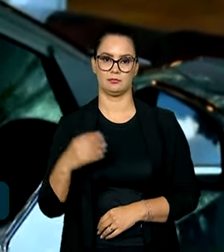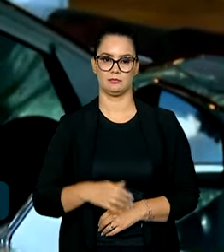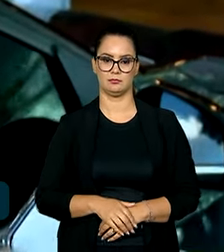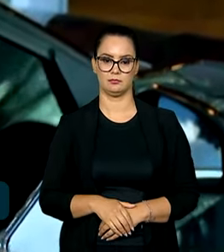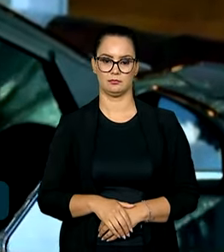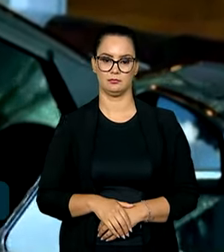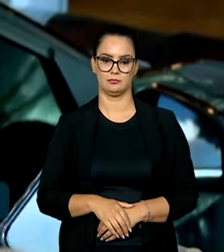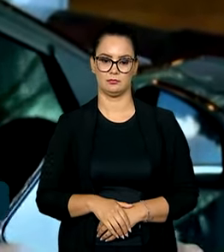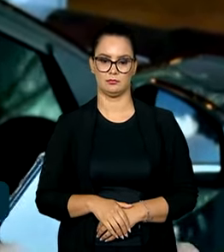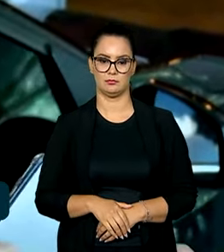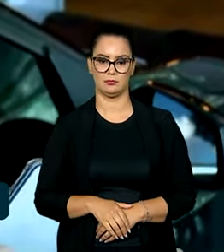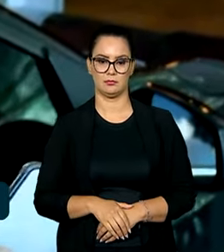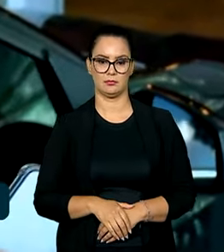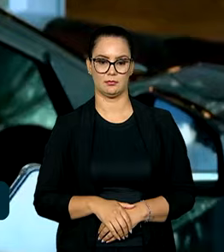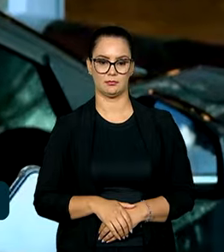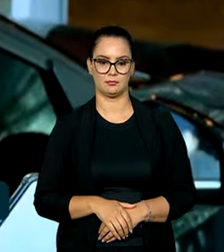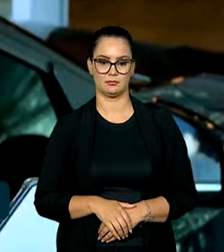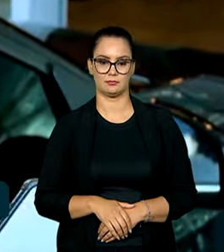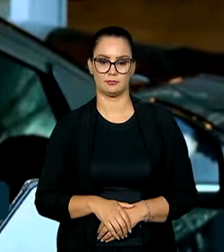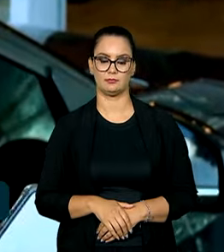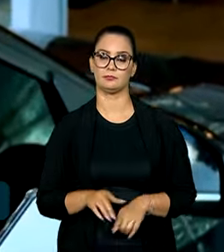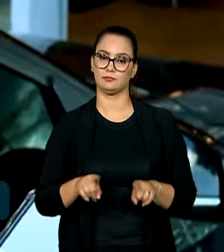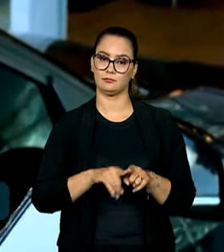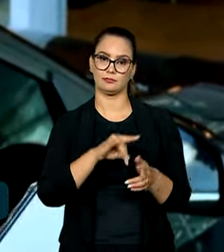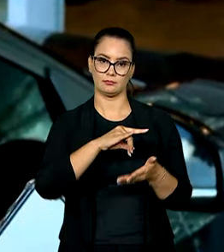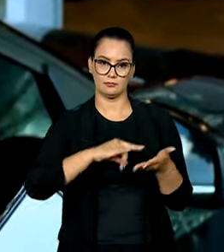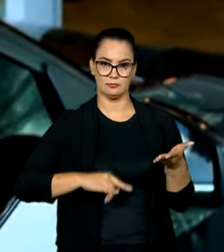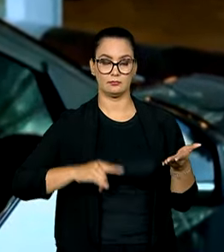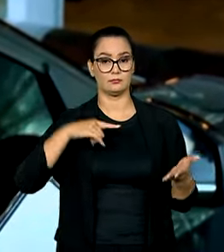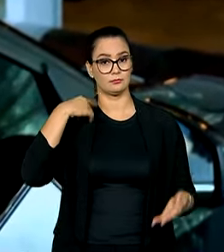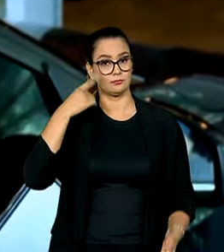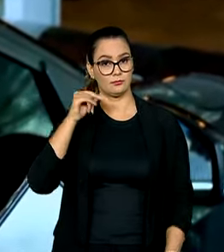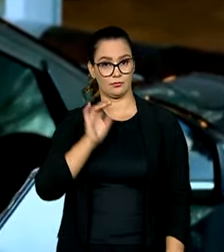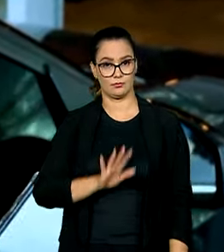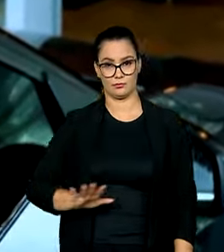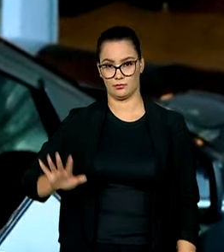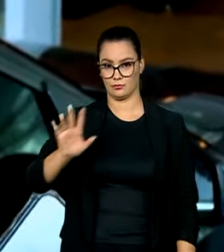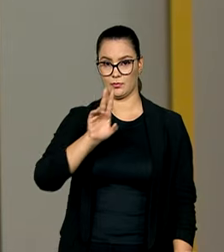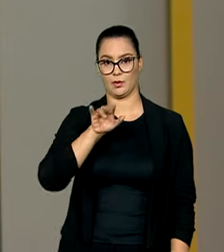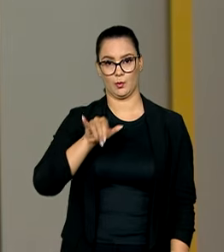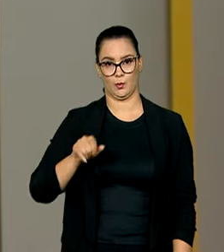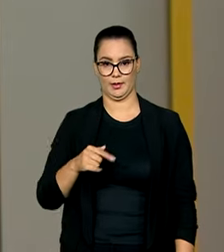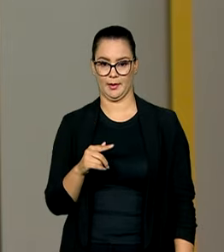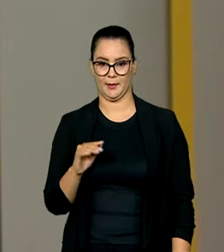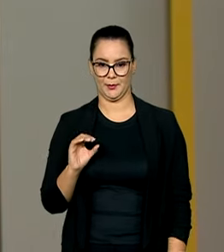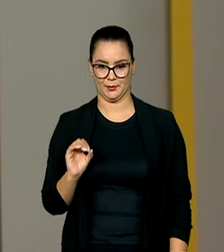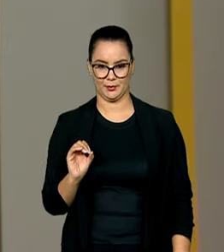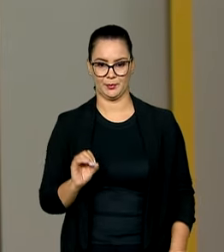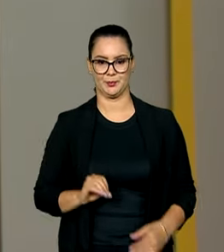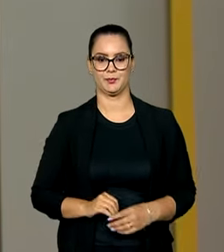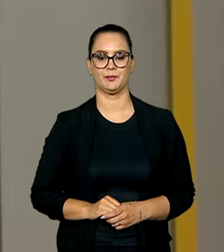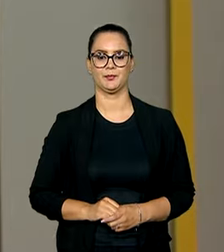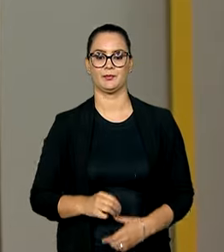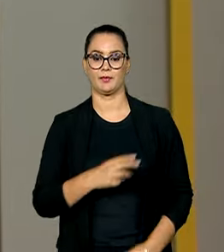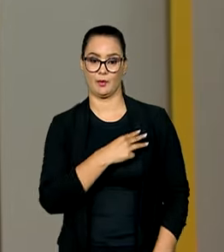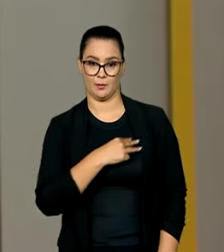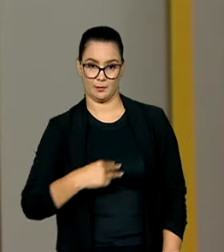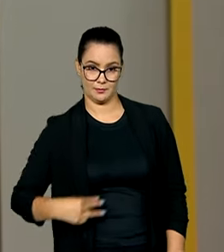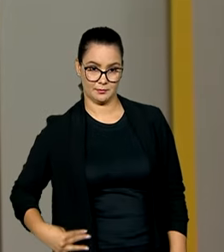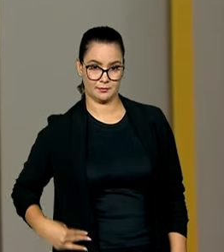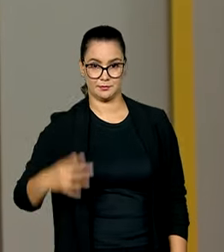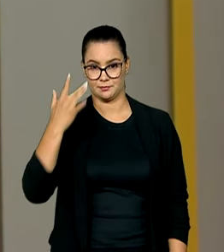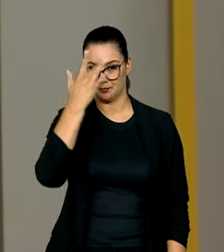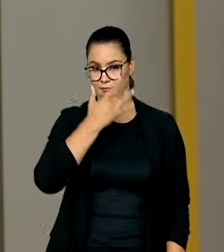E obviamente que o parecer da advocacia de União é incontornável. E o ministro Fernando